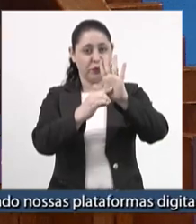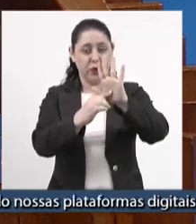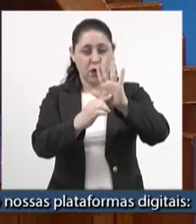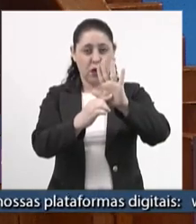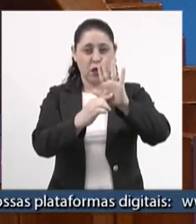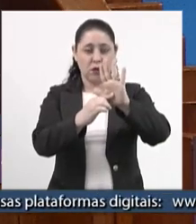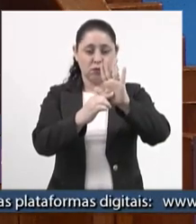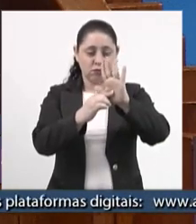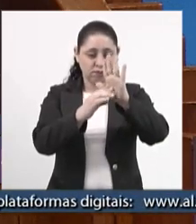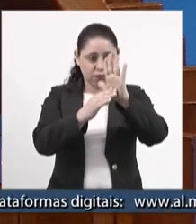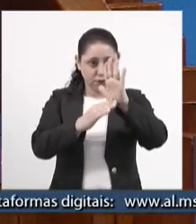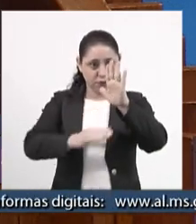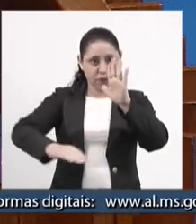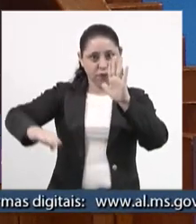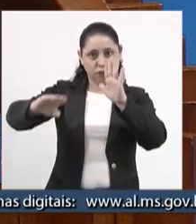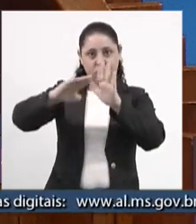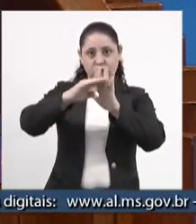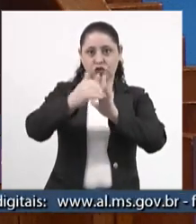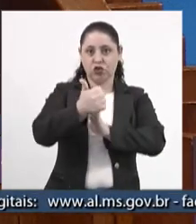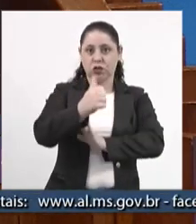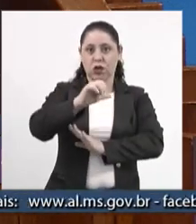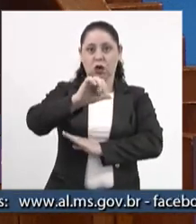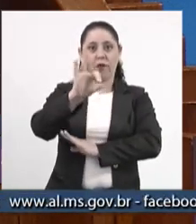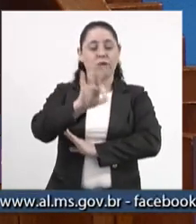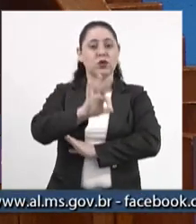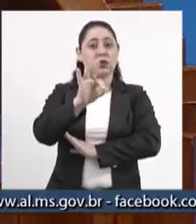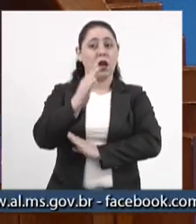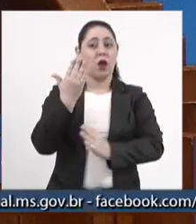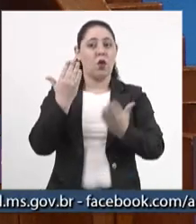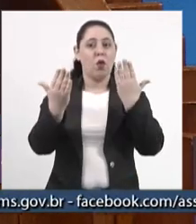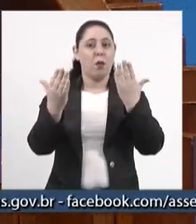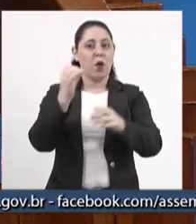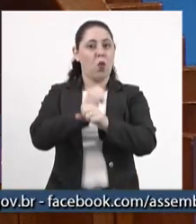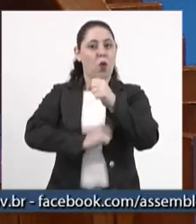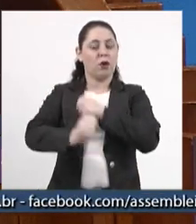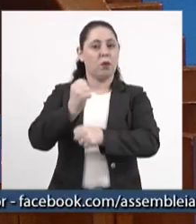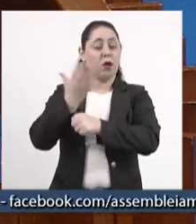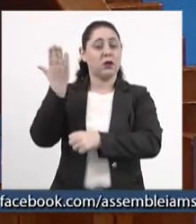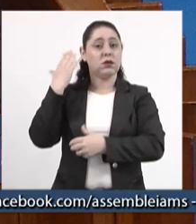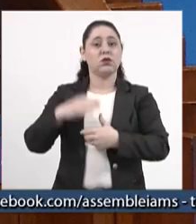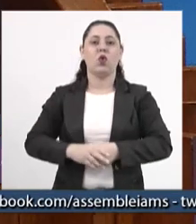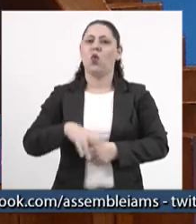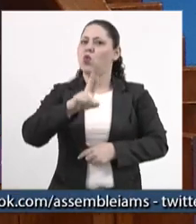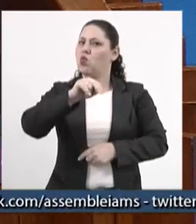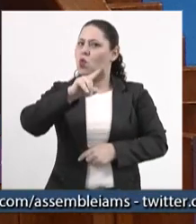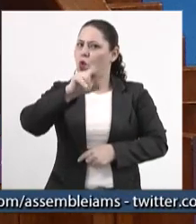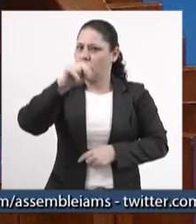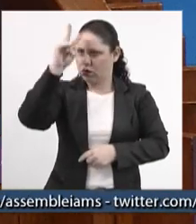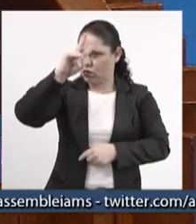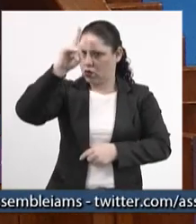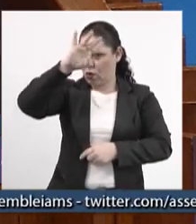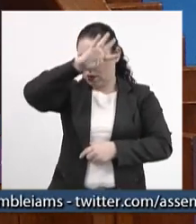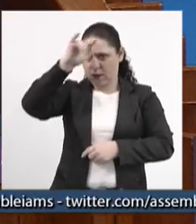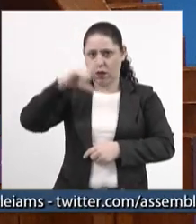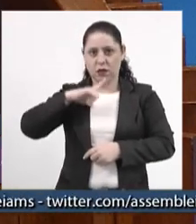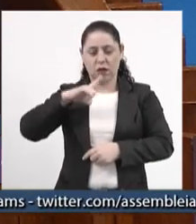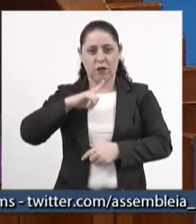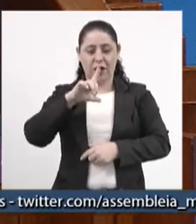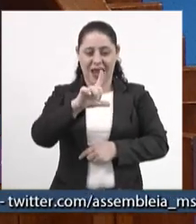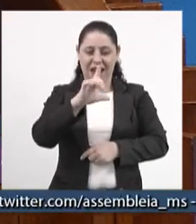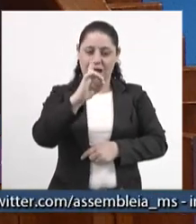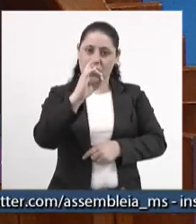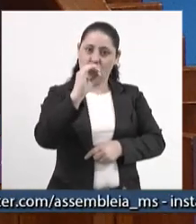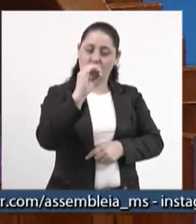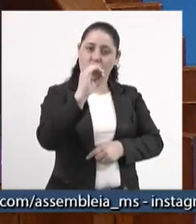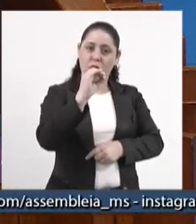19% em relação ao ano passado. Nunca na história do Mato Grosso do Sul nós tivemos uma LDO